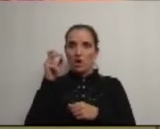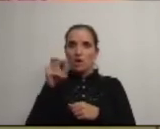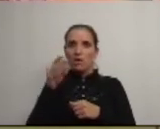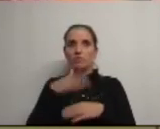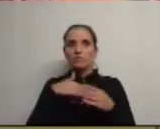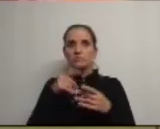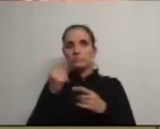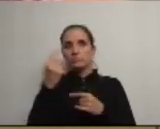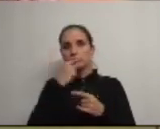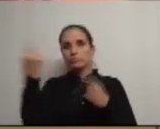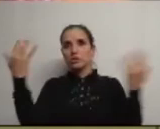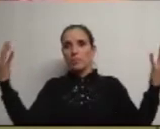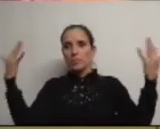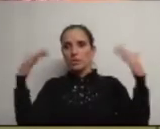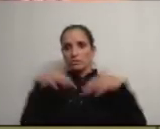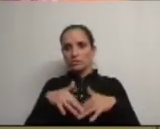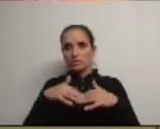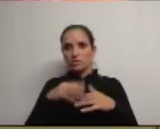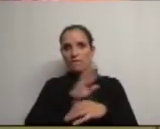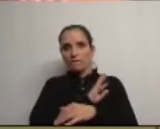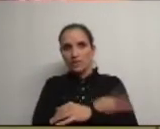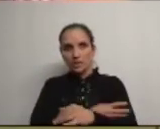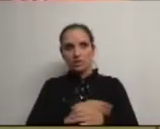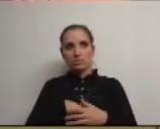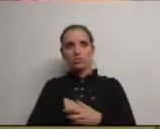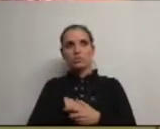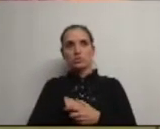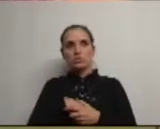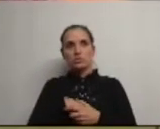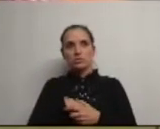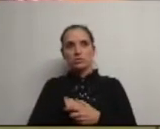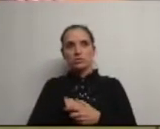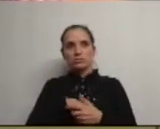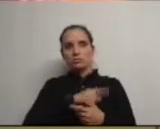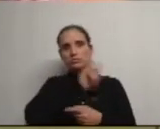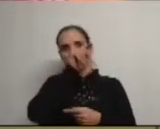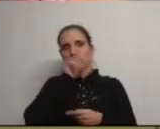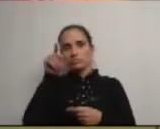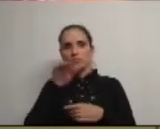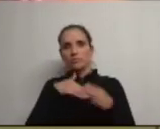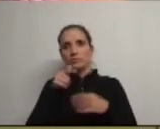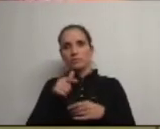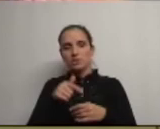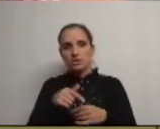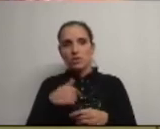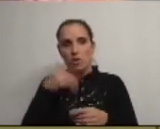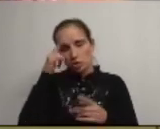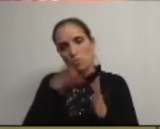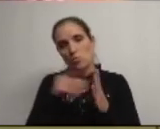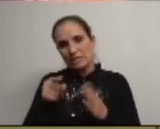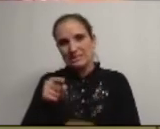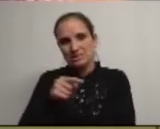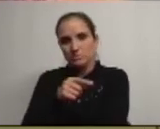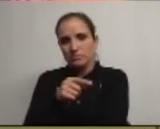tinham de vir todas as pessoas para Aveiro ou para outro local para ser feito esse é esse o modelo que